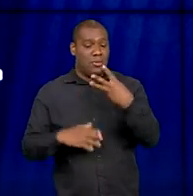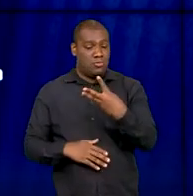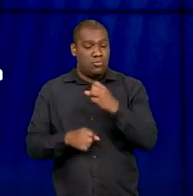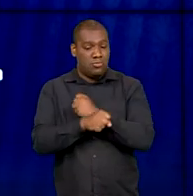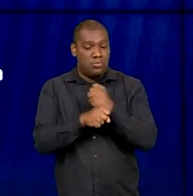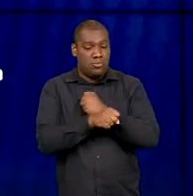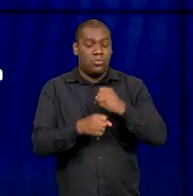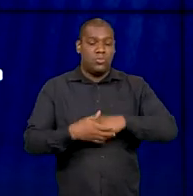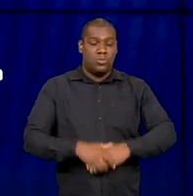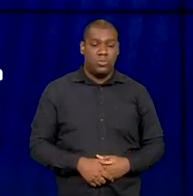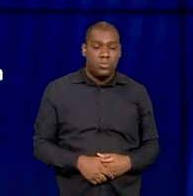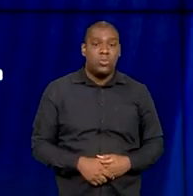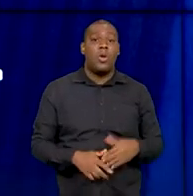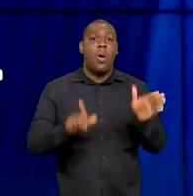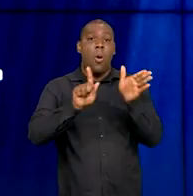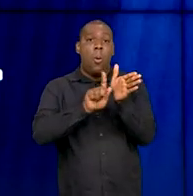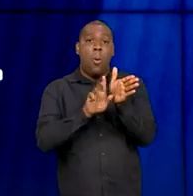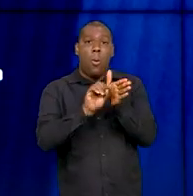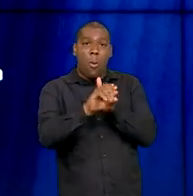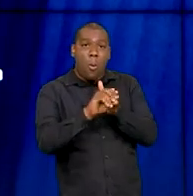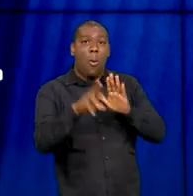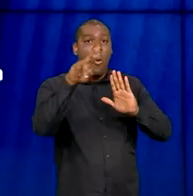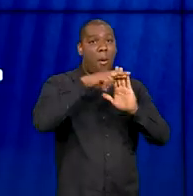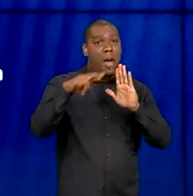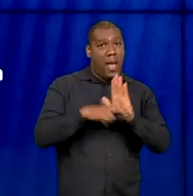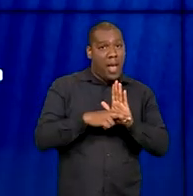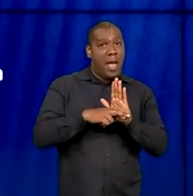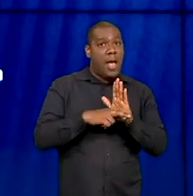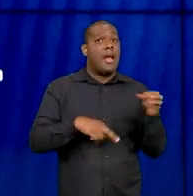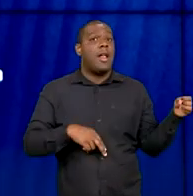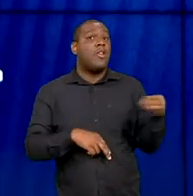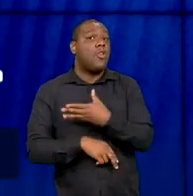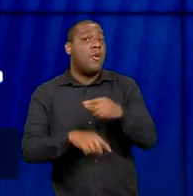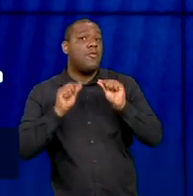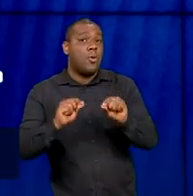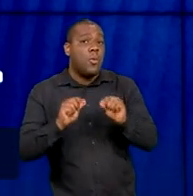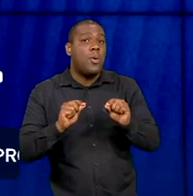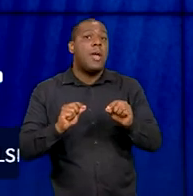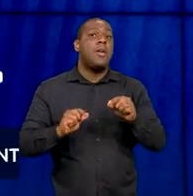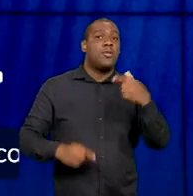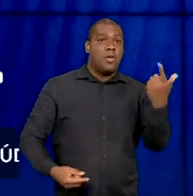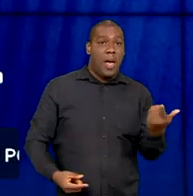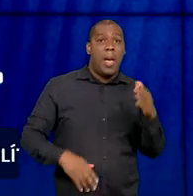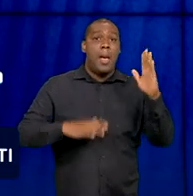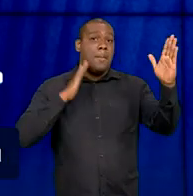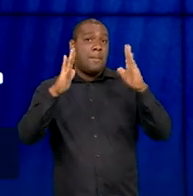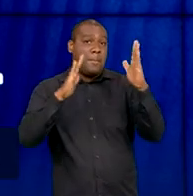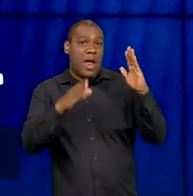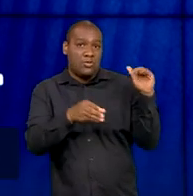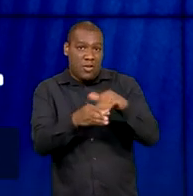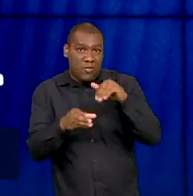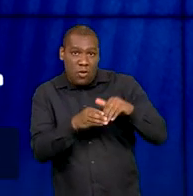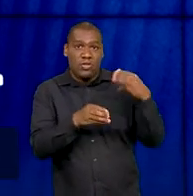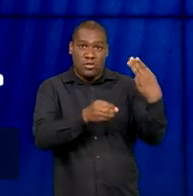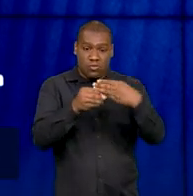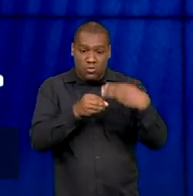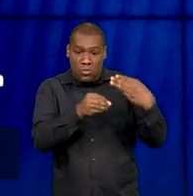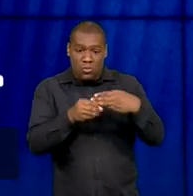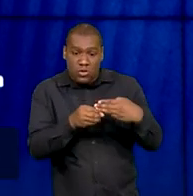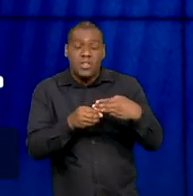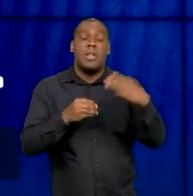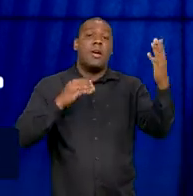A nova regra do Google, que proíbe o impulsionamento de conteúdo político nas eleições municipais deste ano,